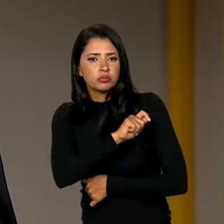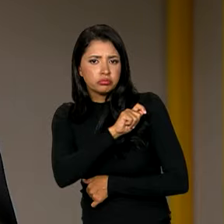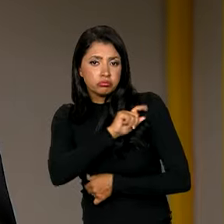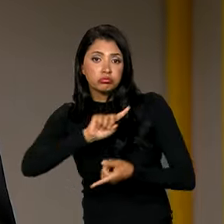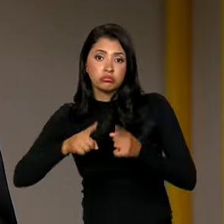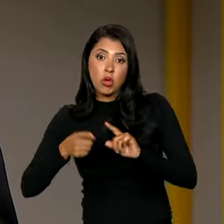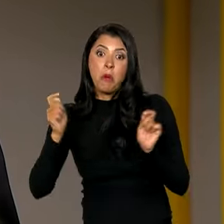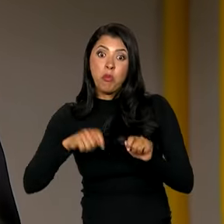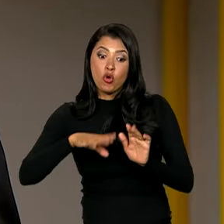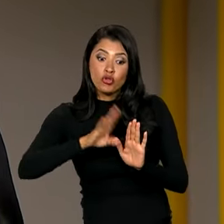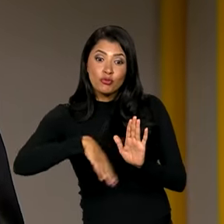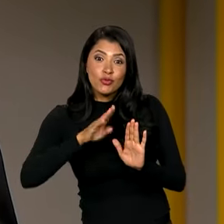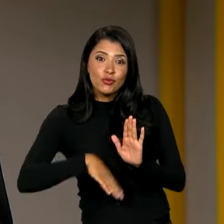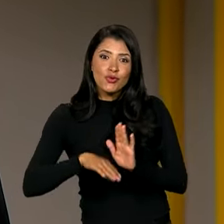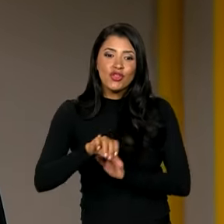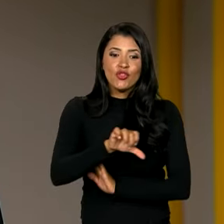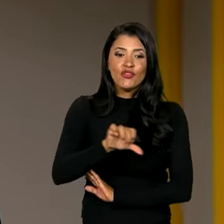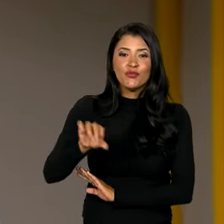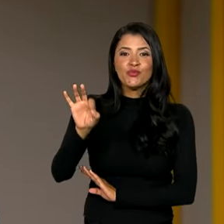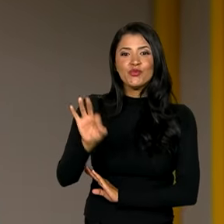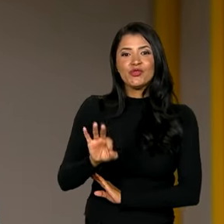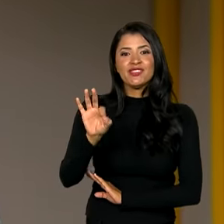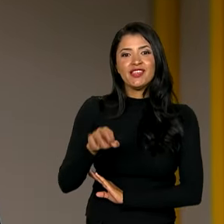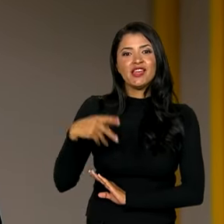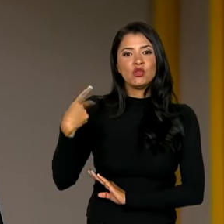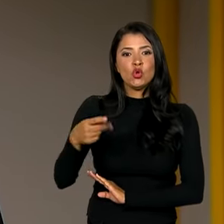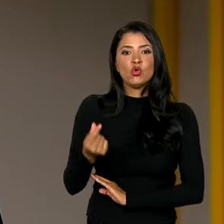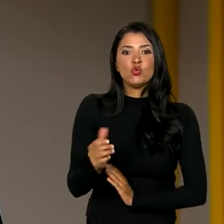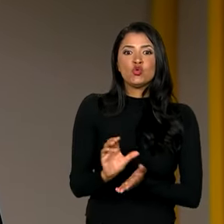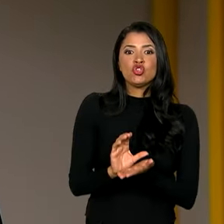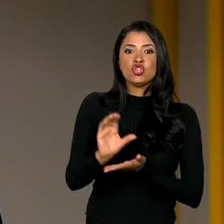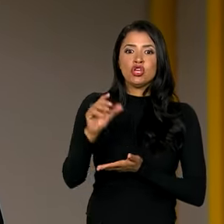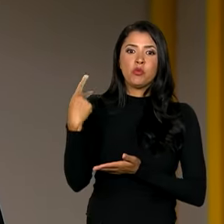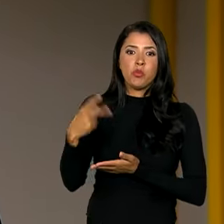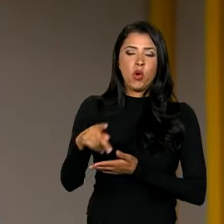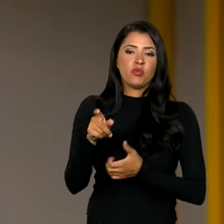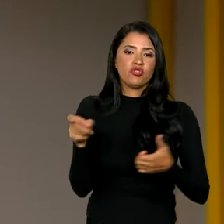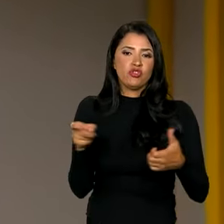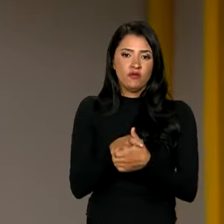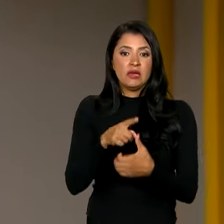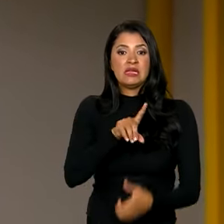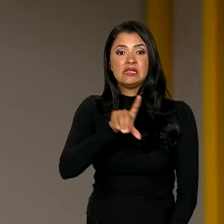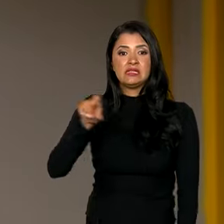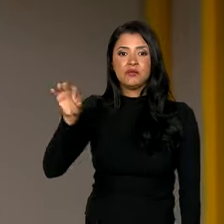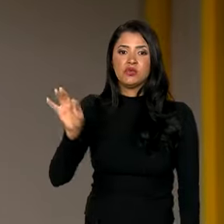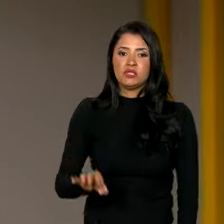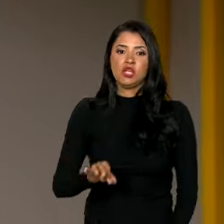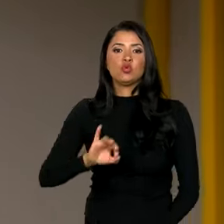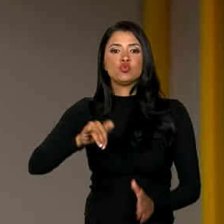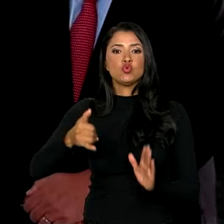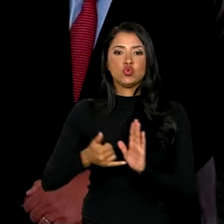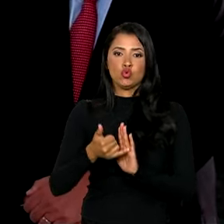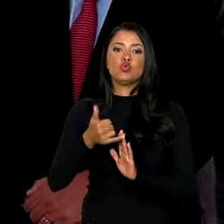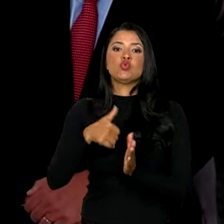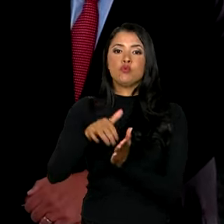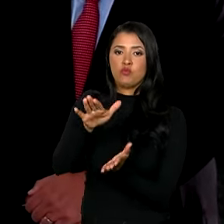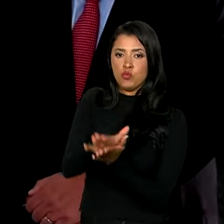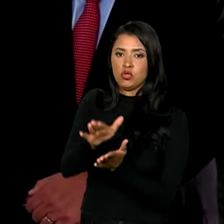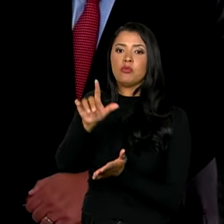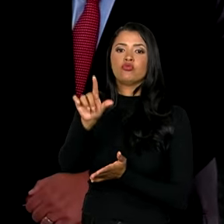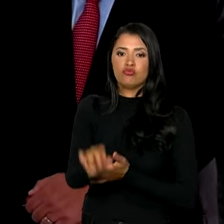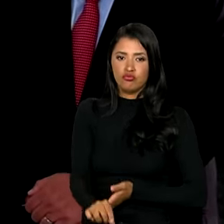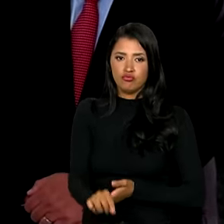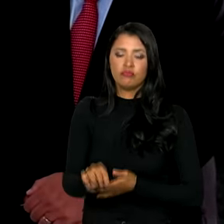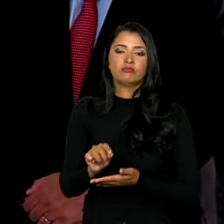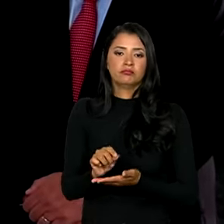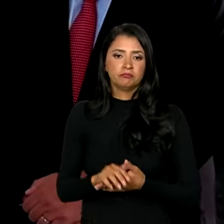pode abater até 99% do montante principal da dívida e 100% dos juros e da multa. A partir